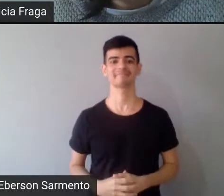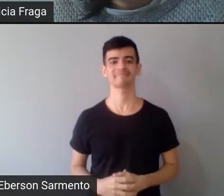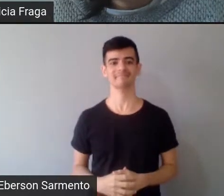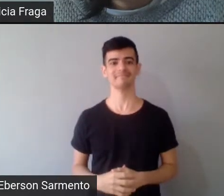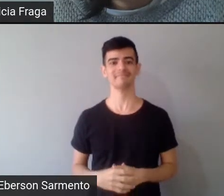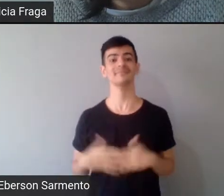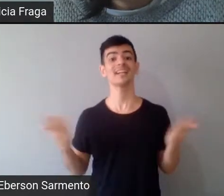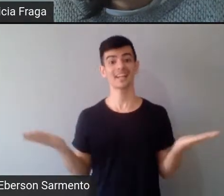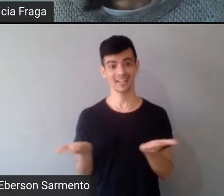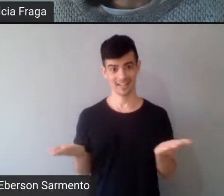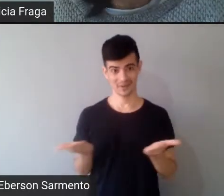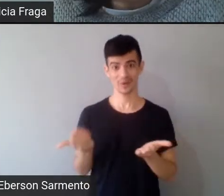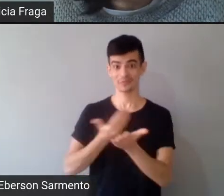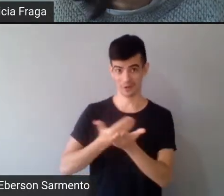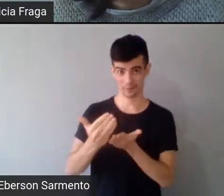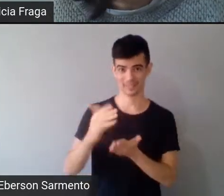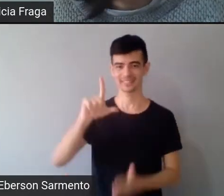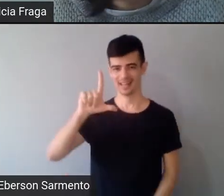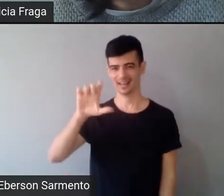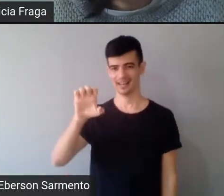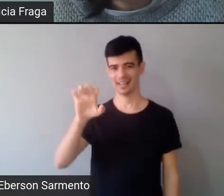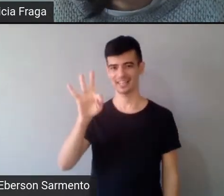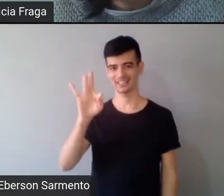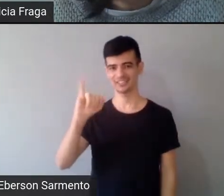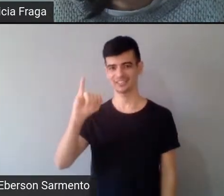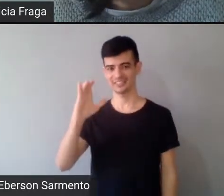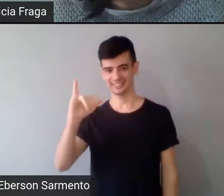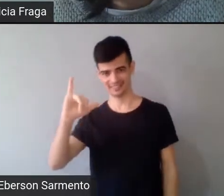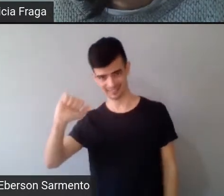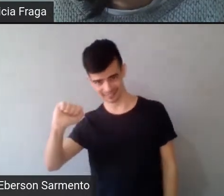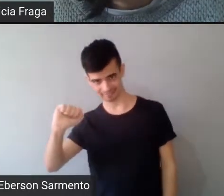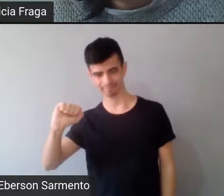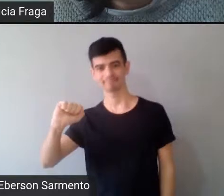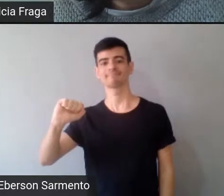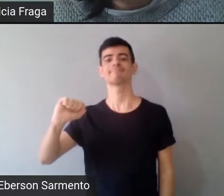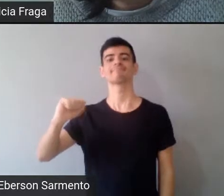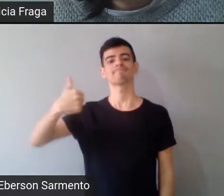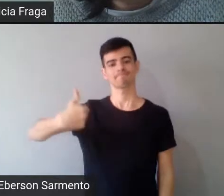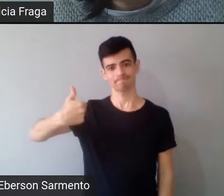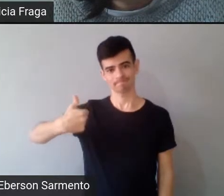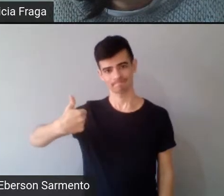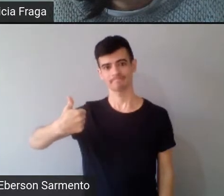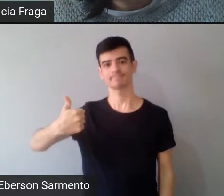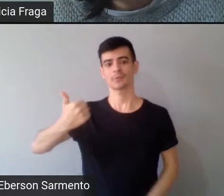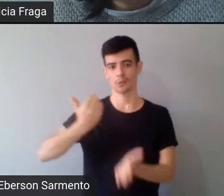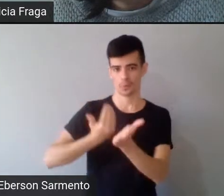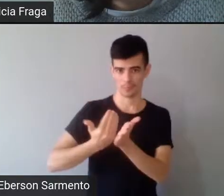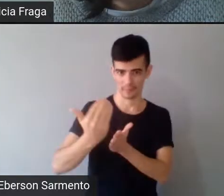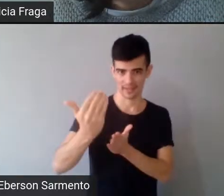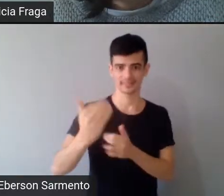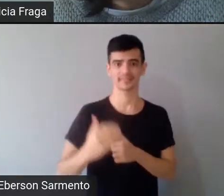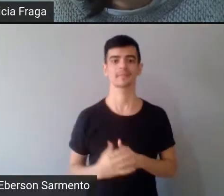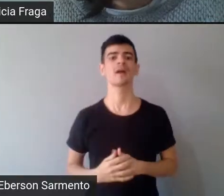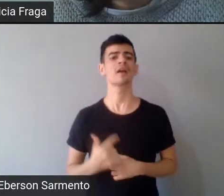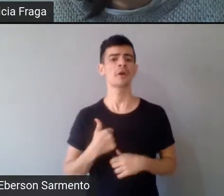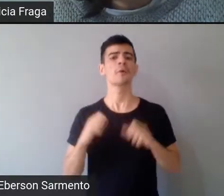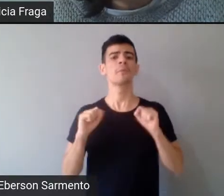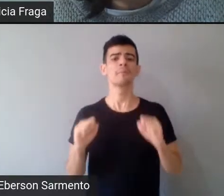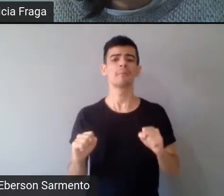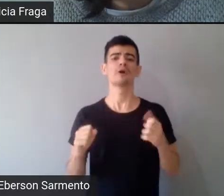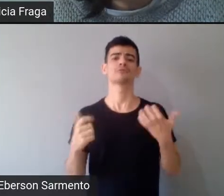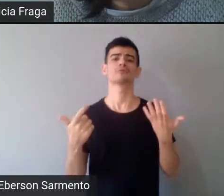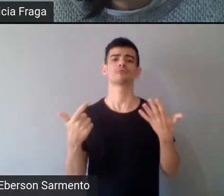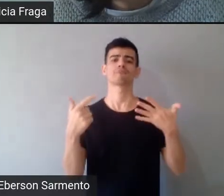Letícia, né, o tópico, eu acho que eu posso ir falando os tópicos, né, ou talvez